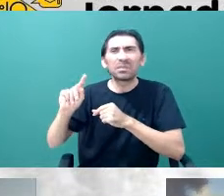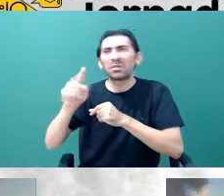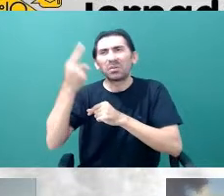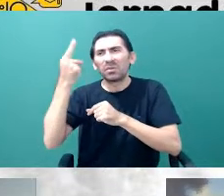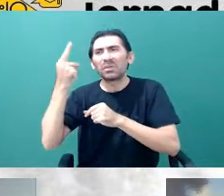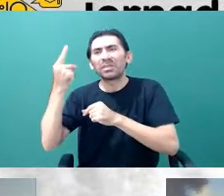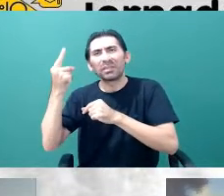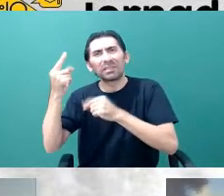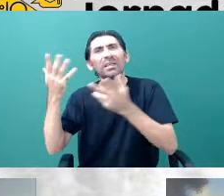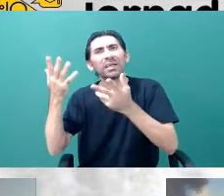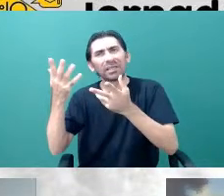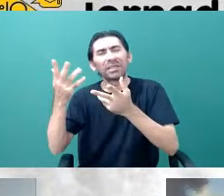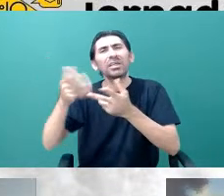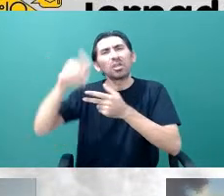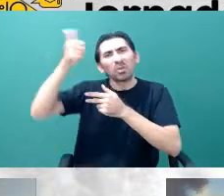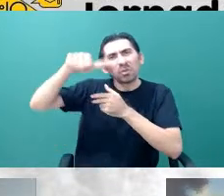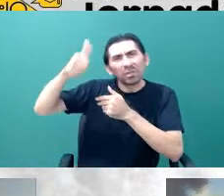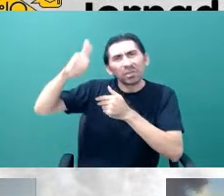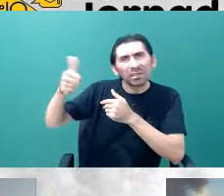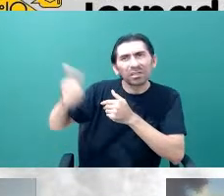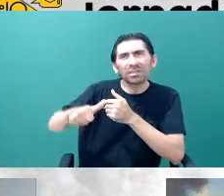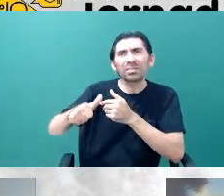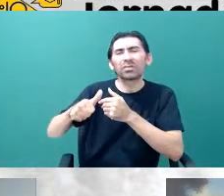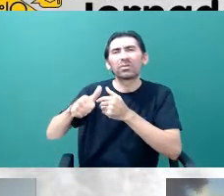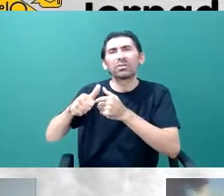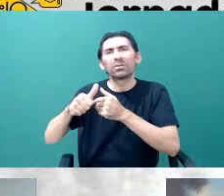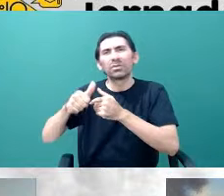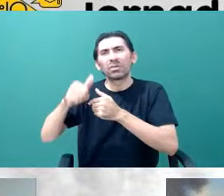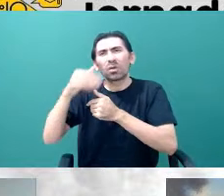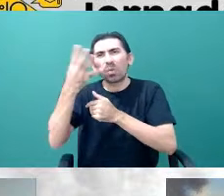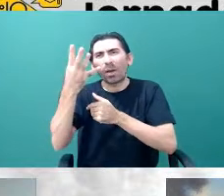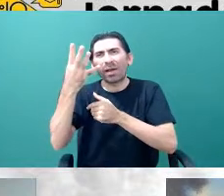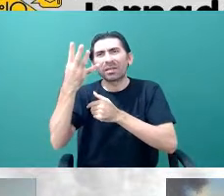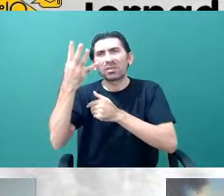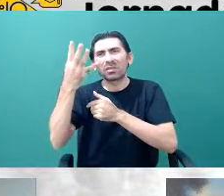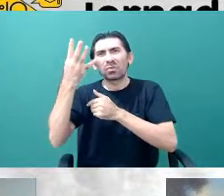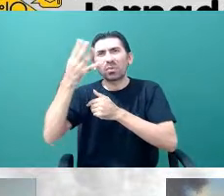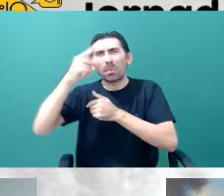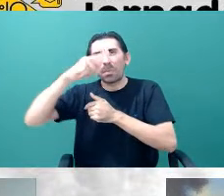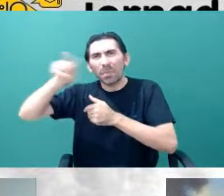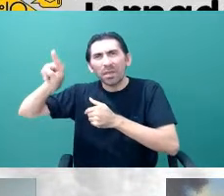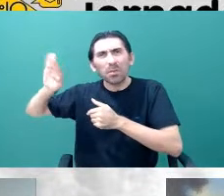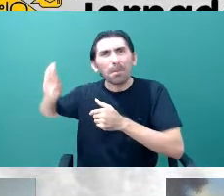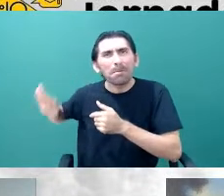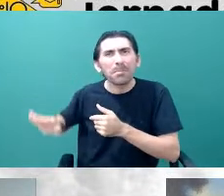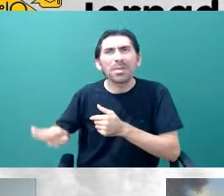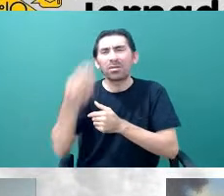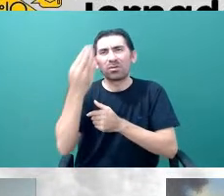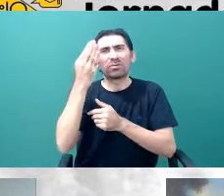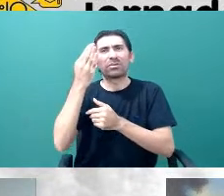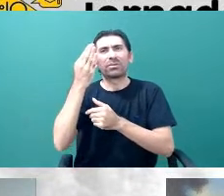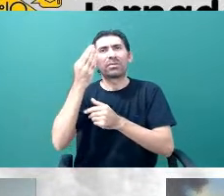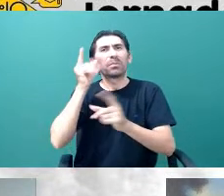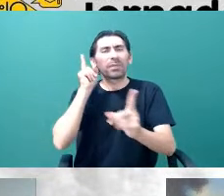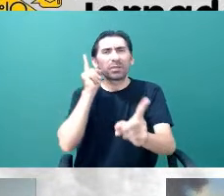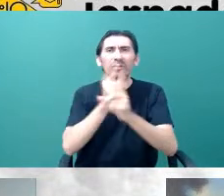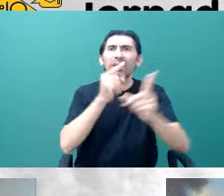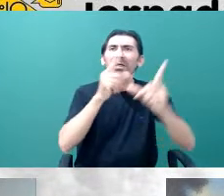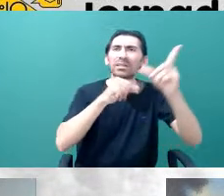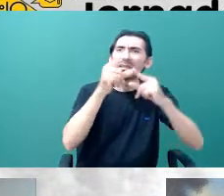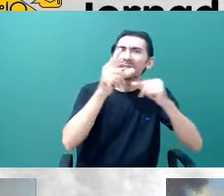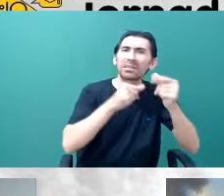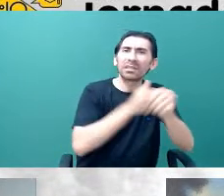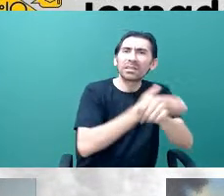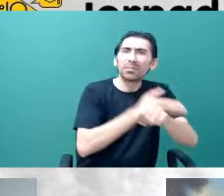foi isso que eu analisei os 4,5 milhões de espectro para encontrar essas anas brancas e, entre